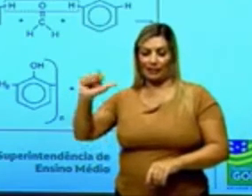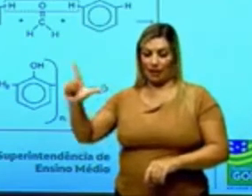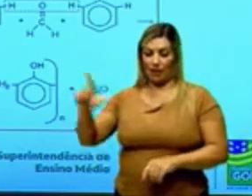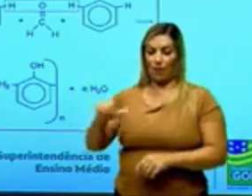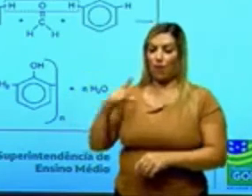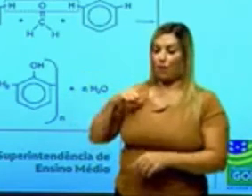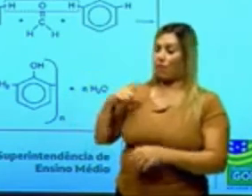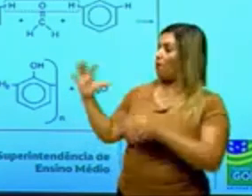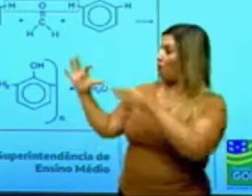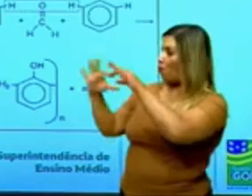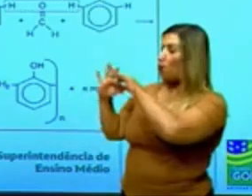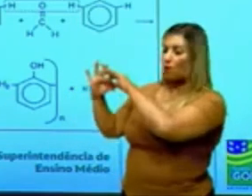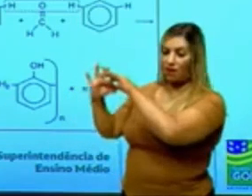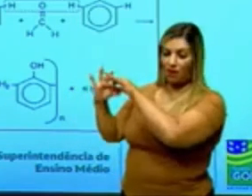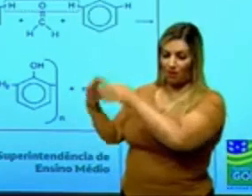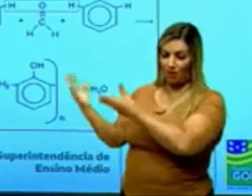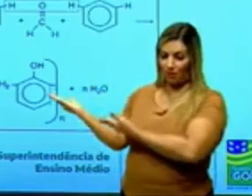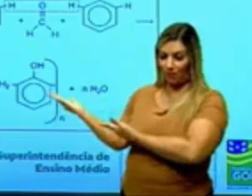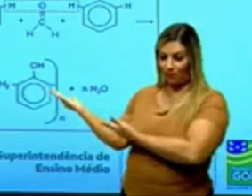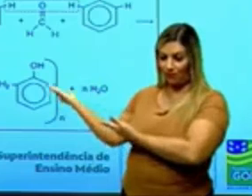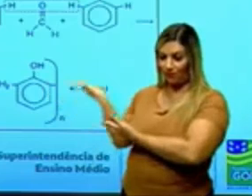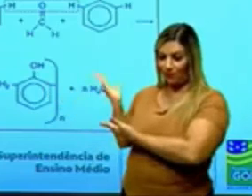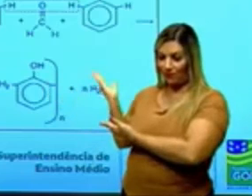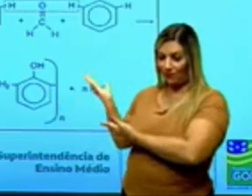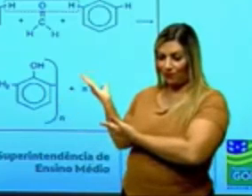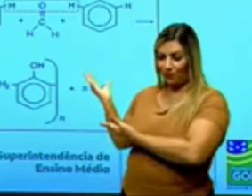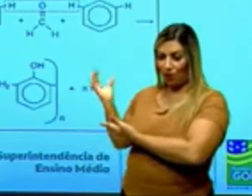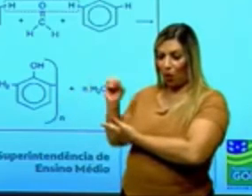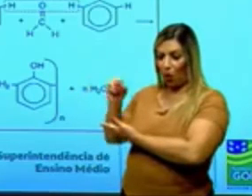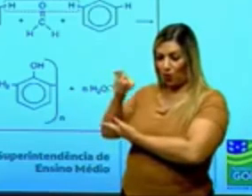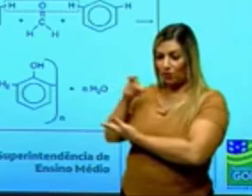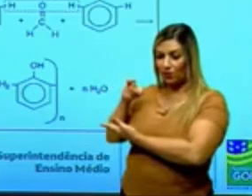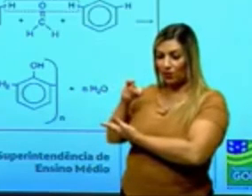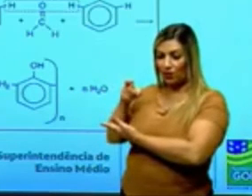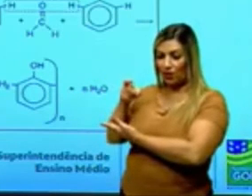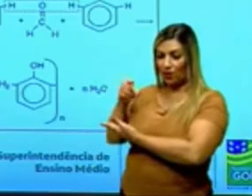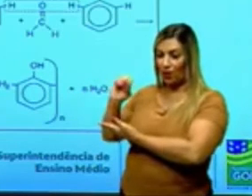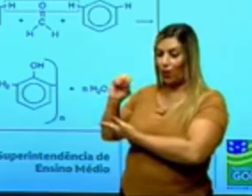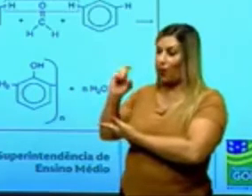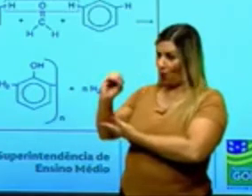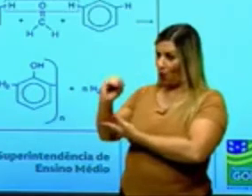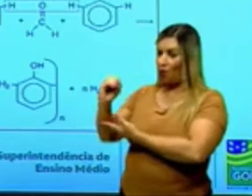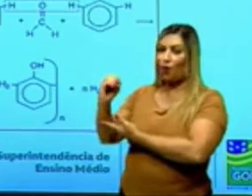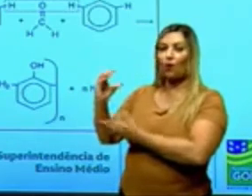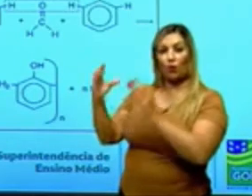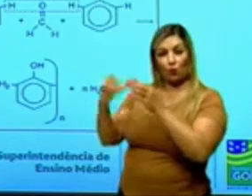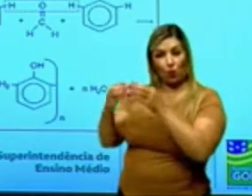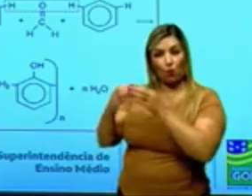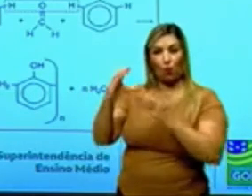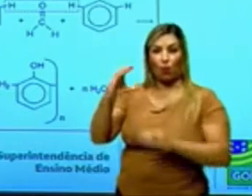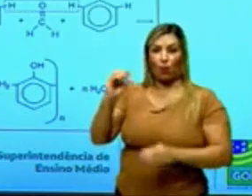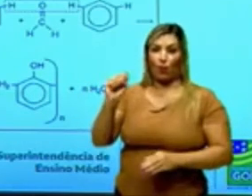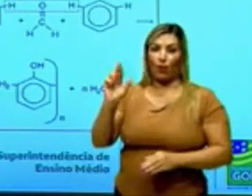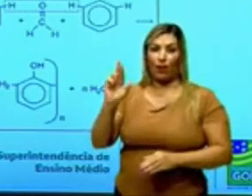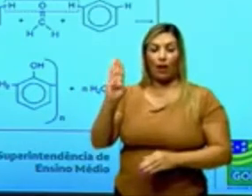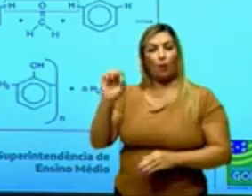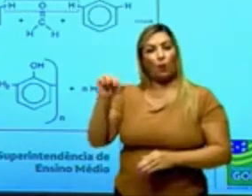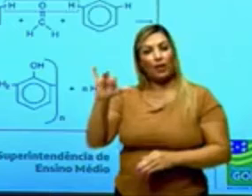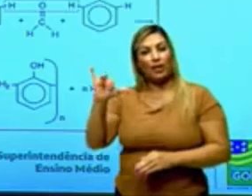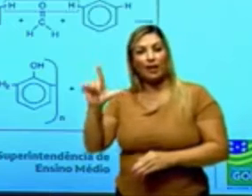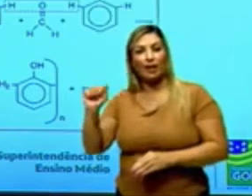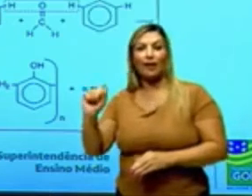união aqui, olha só, eu tenho esse oxigênio, né, do grupo carbonila, eu tenho aqui os hidrogênios lá,